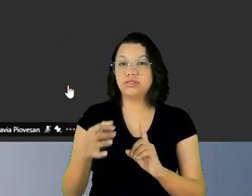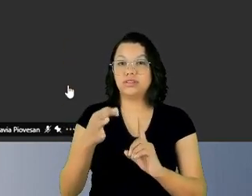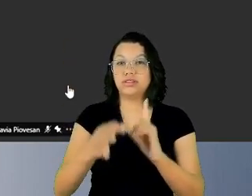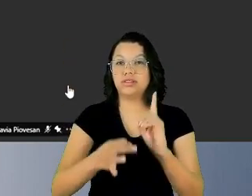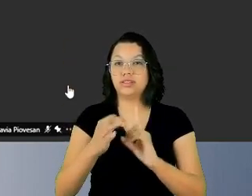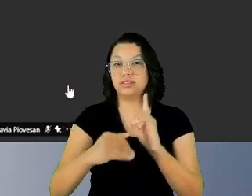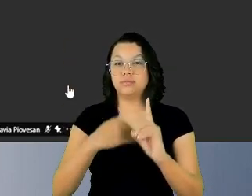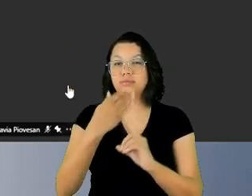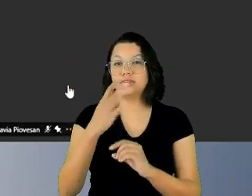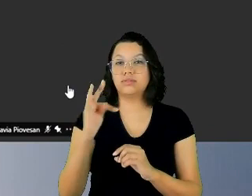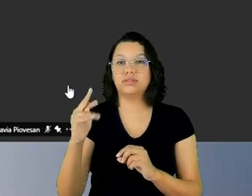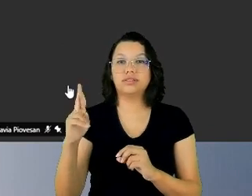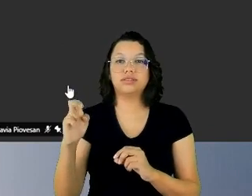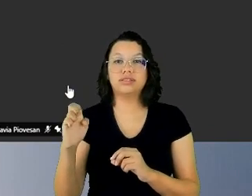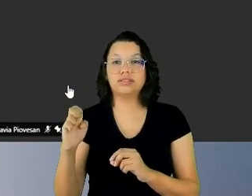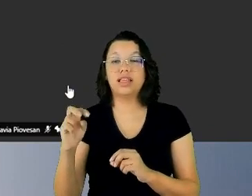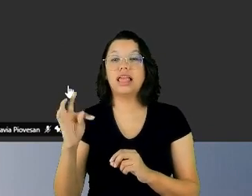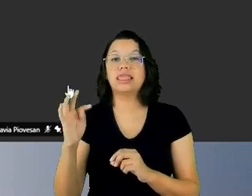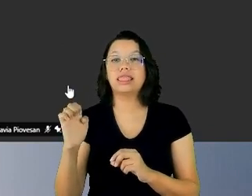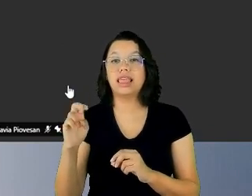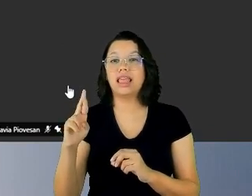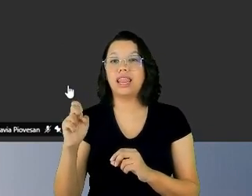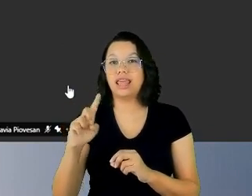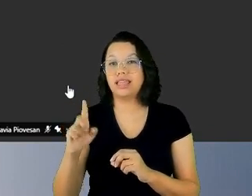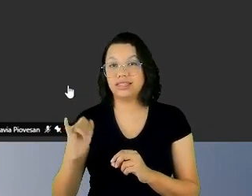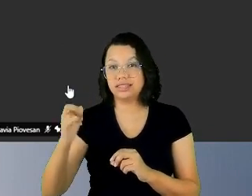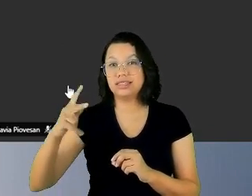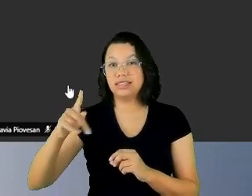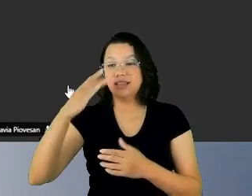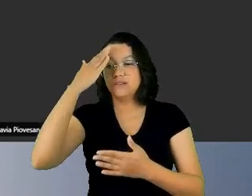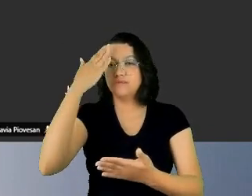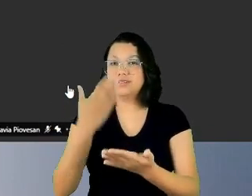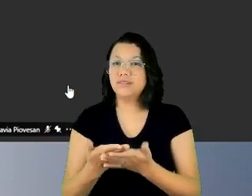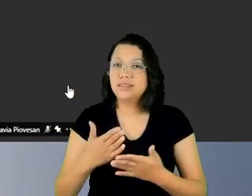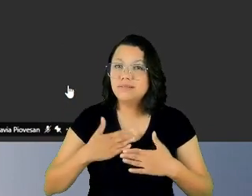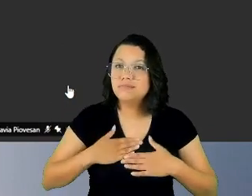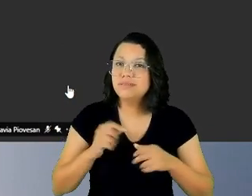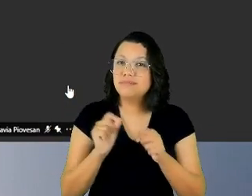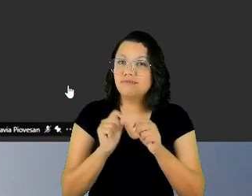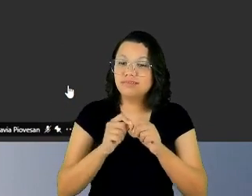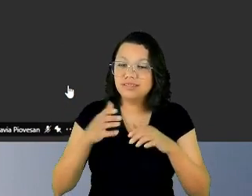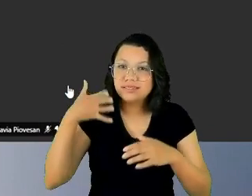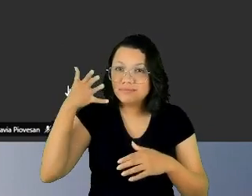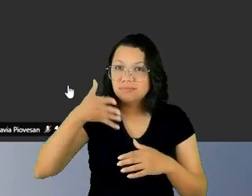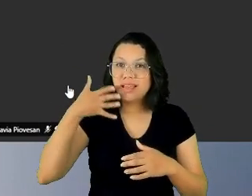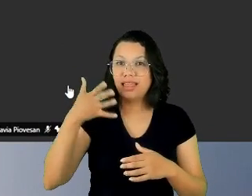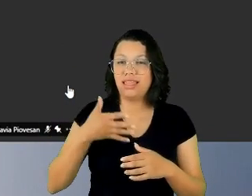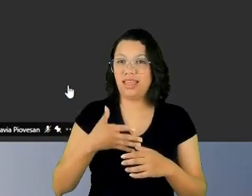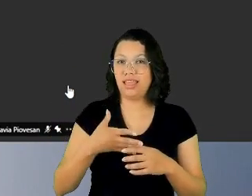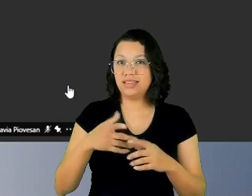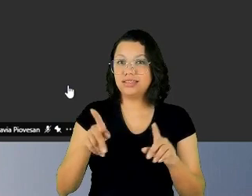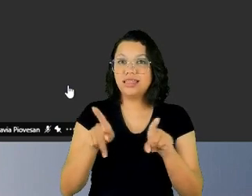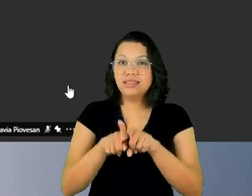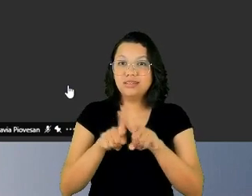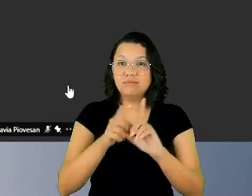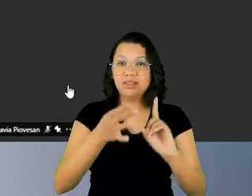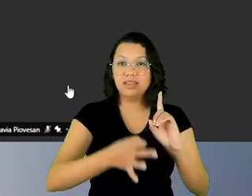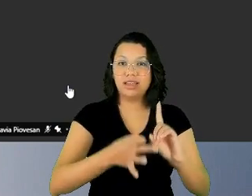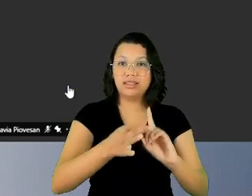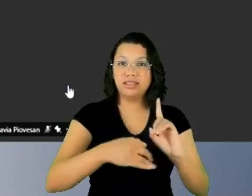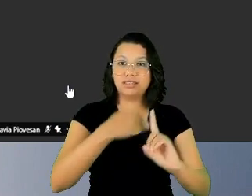finalidade, a desembargadora Inês, que também faz parte da equipe,